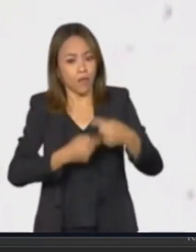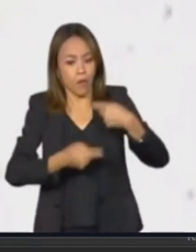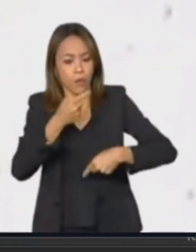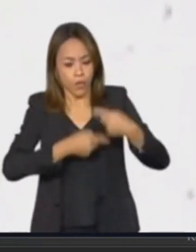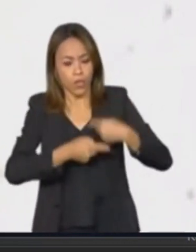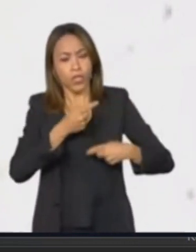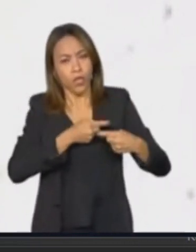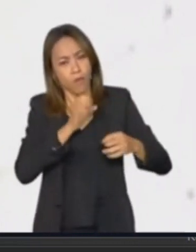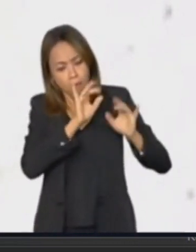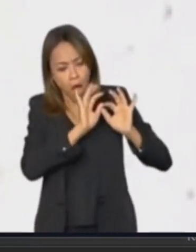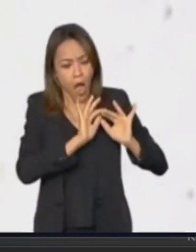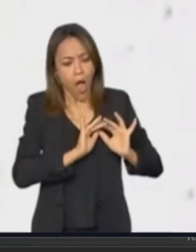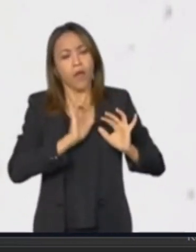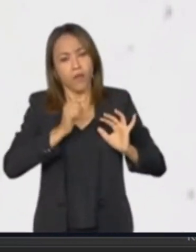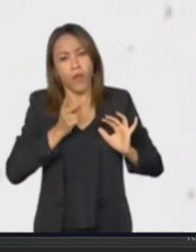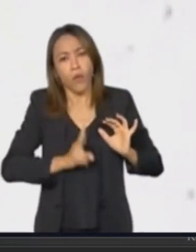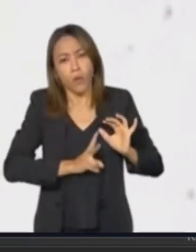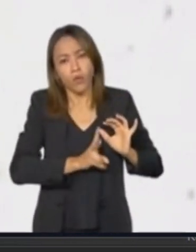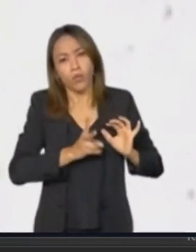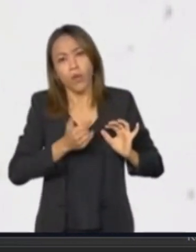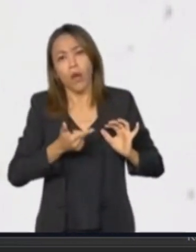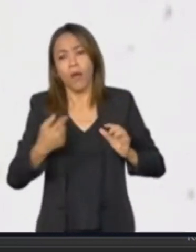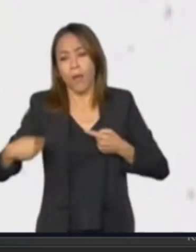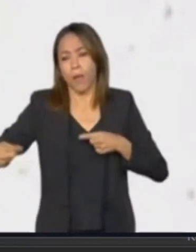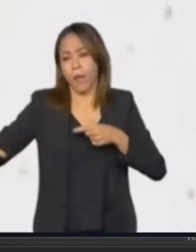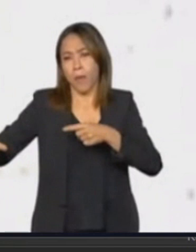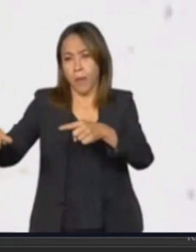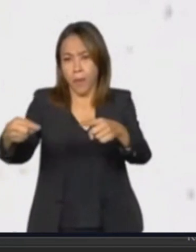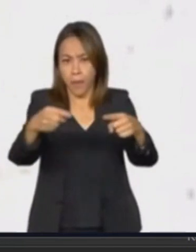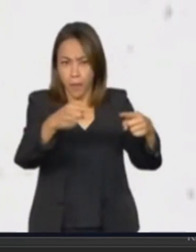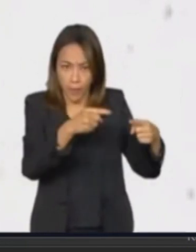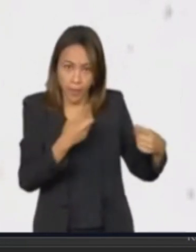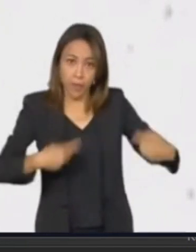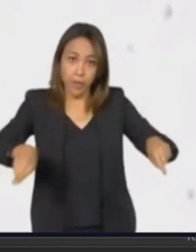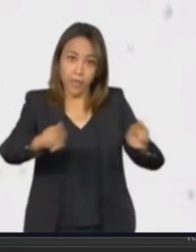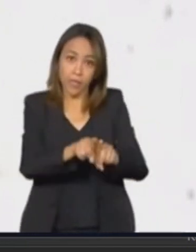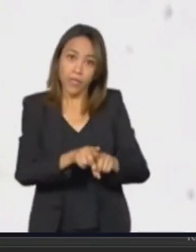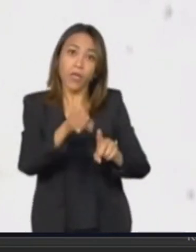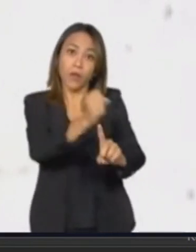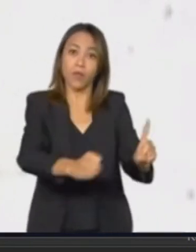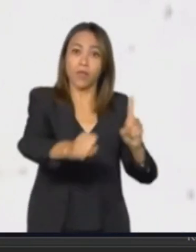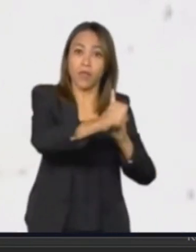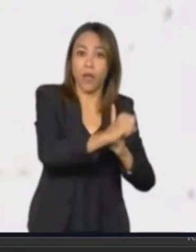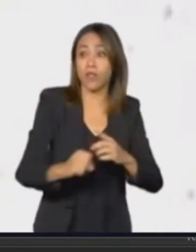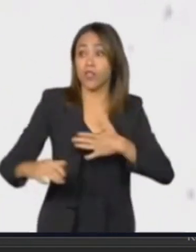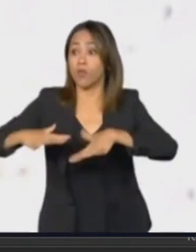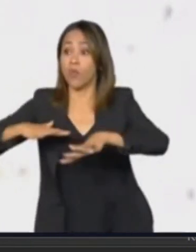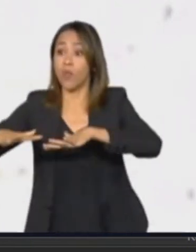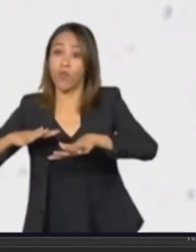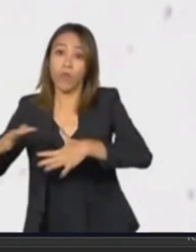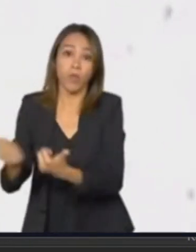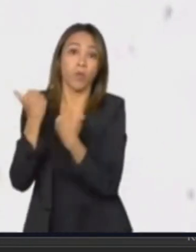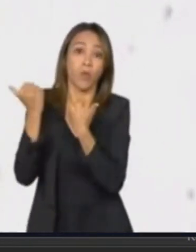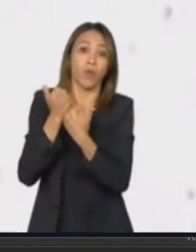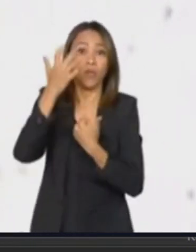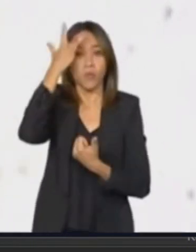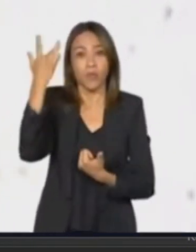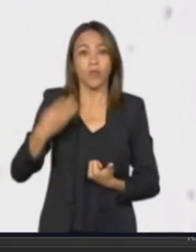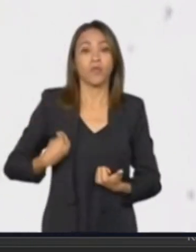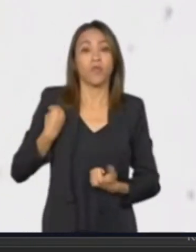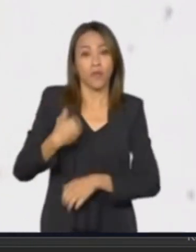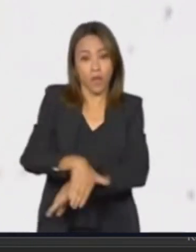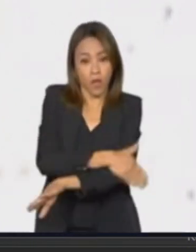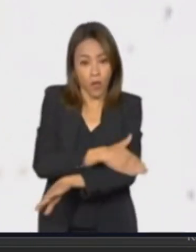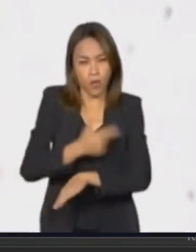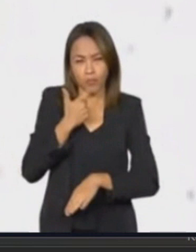atualização, em debate, com os parceiros e com a sociedade civil e os movimentos das pessoas em situação de rua, até porque tivemos